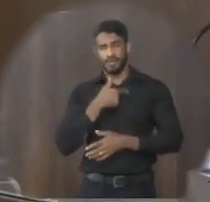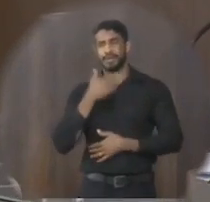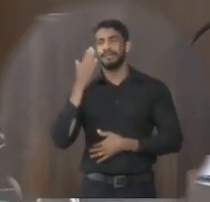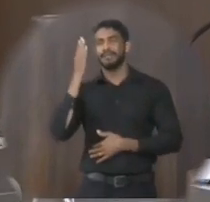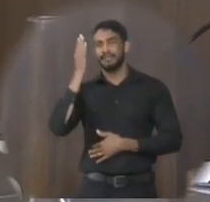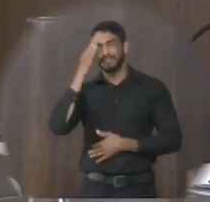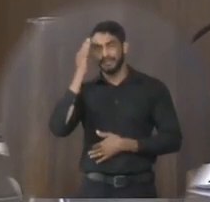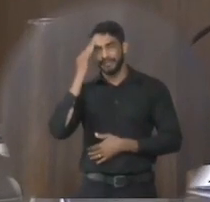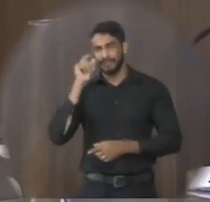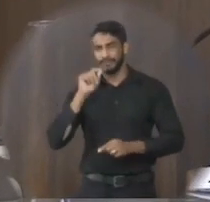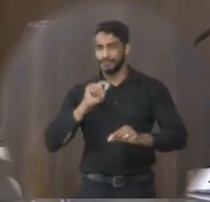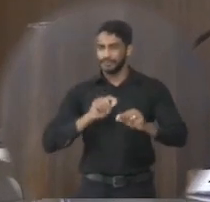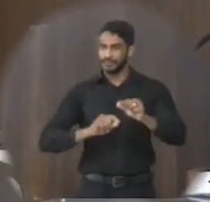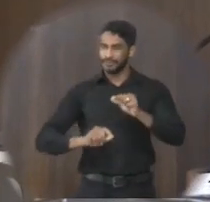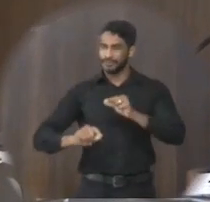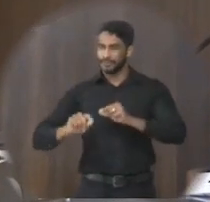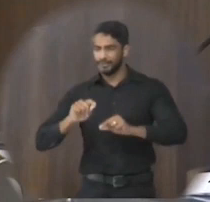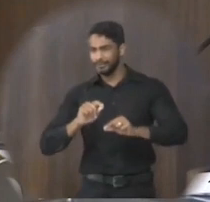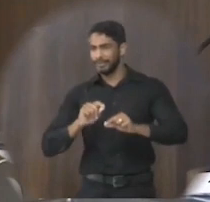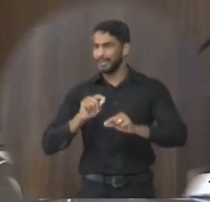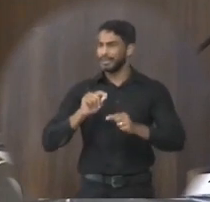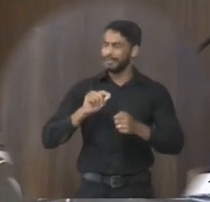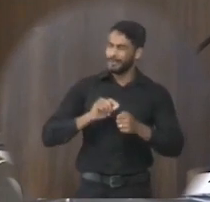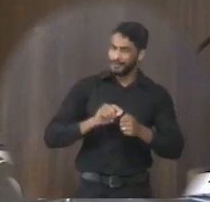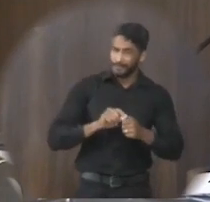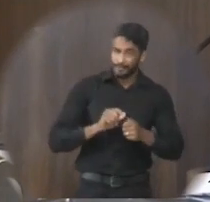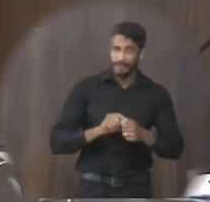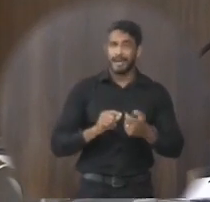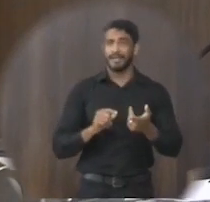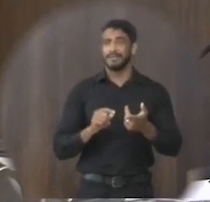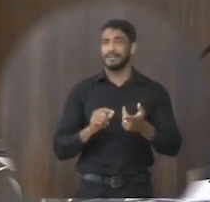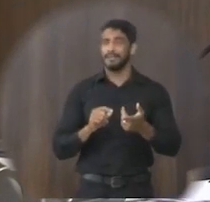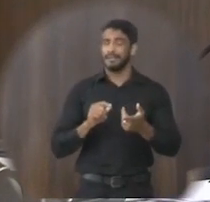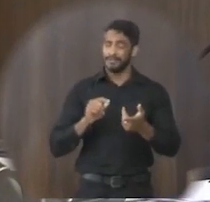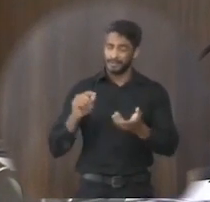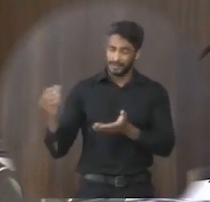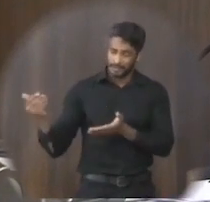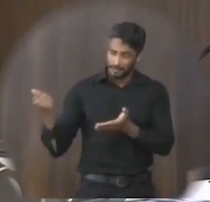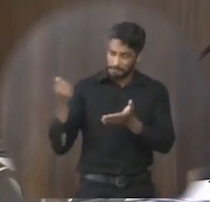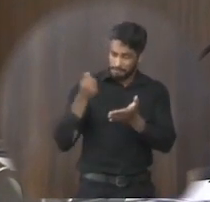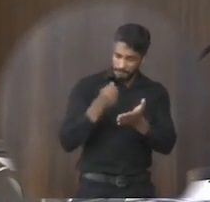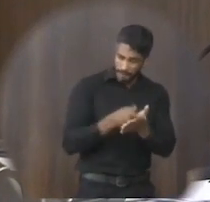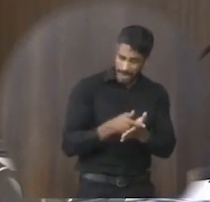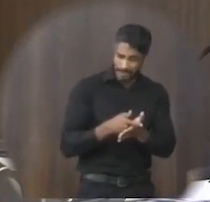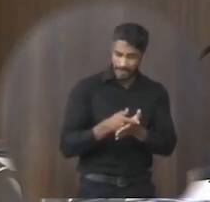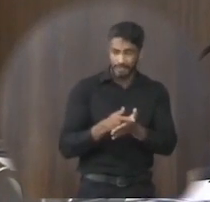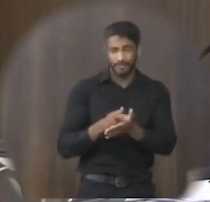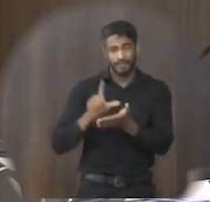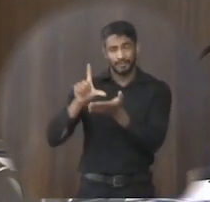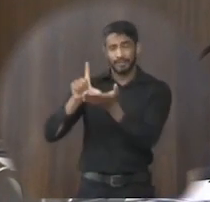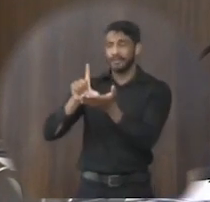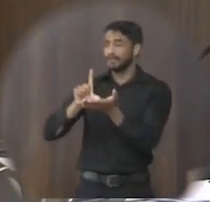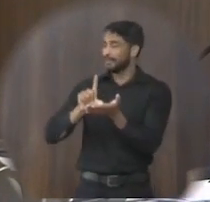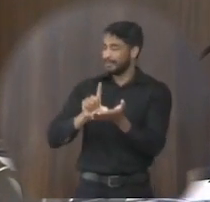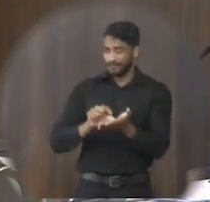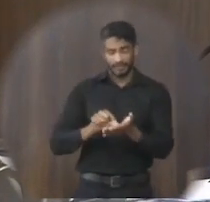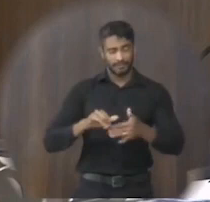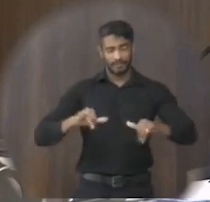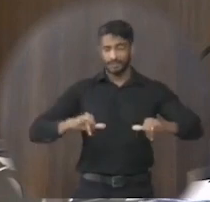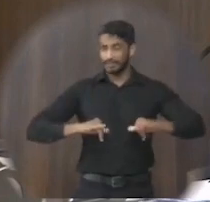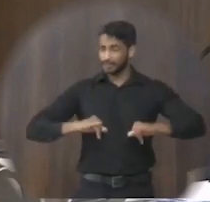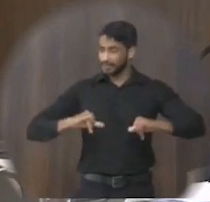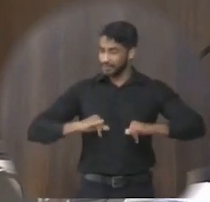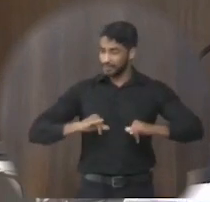de que por mais que faça, por maior que seja essa indenização, não vai amenizar o